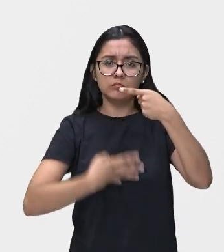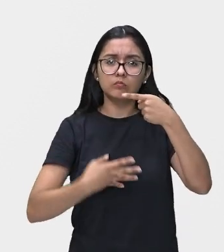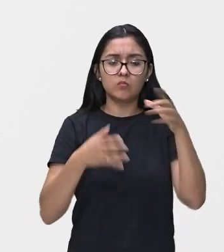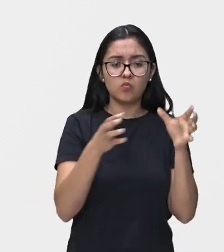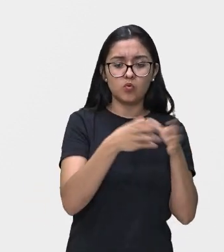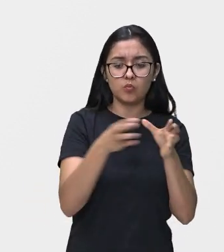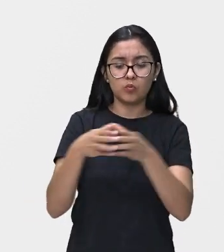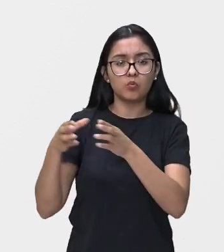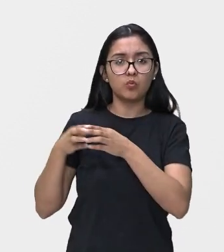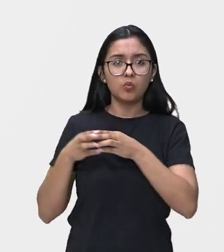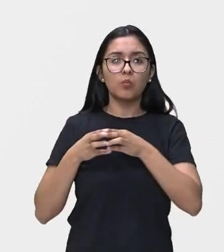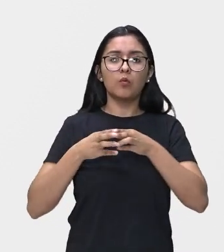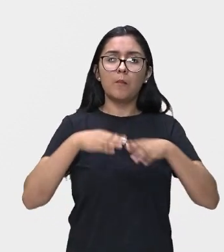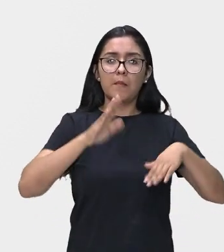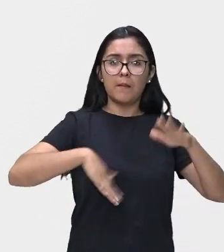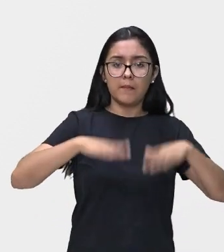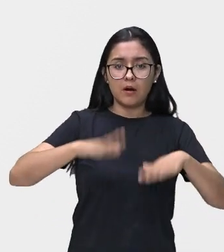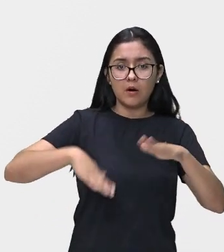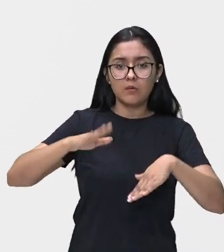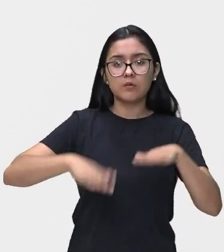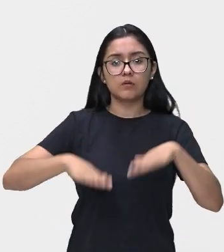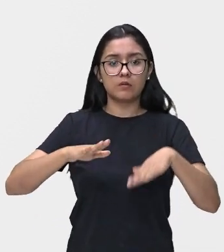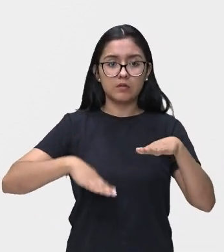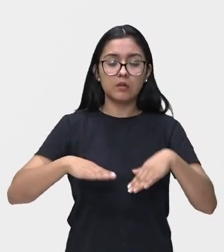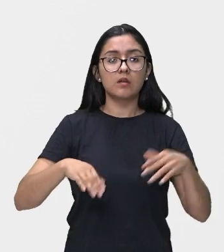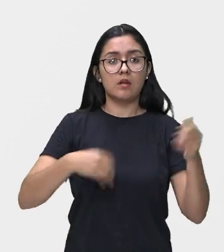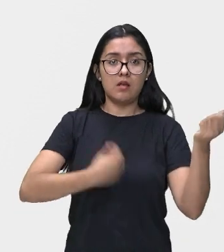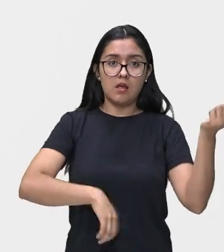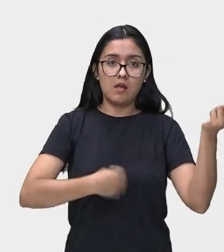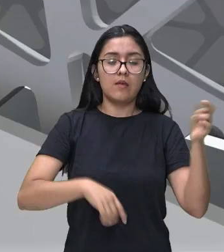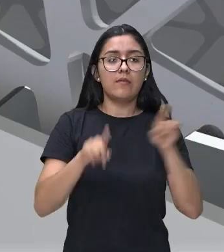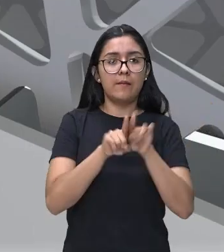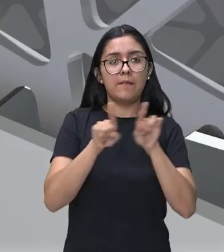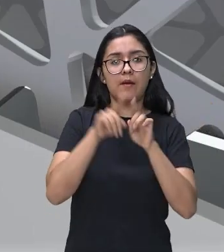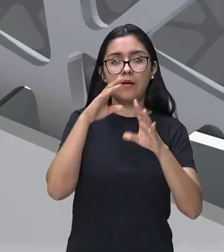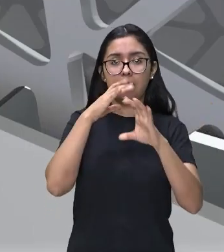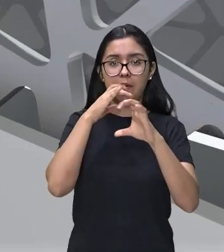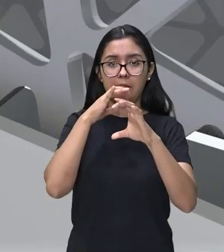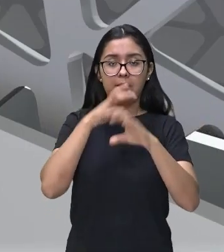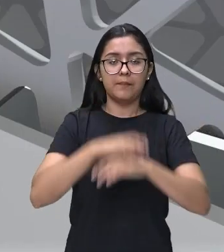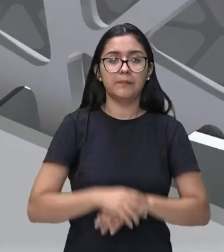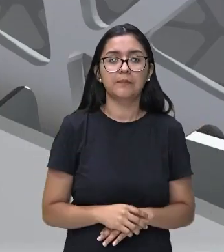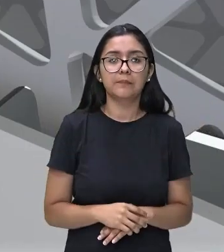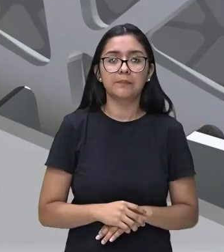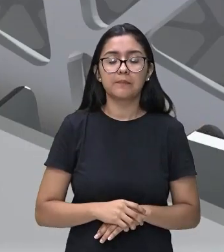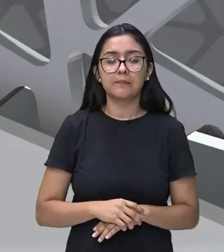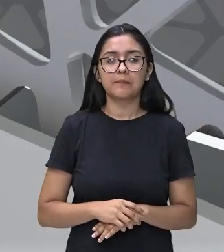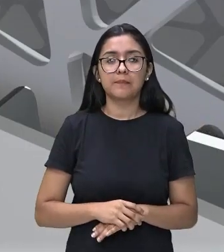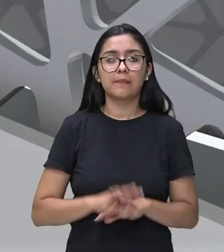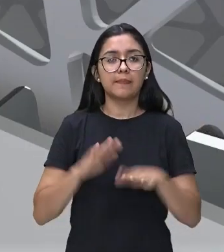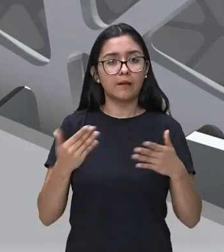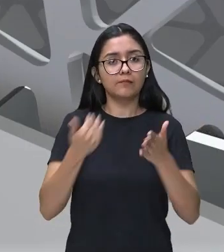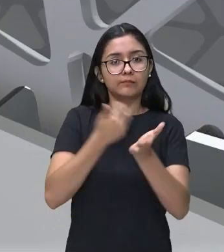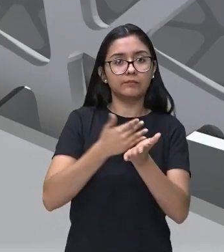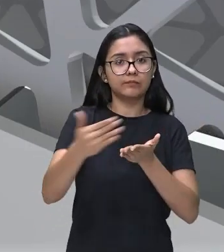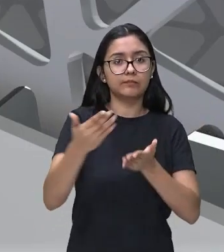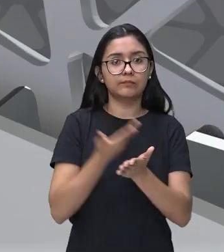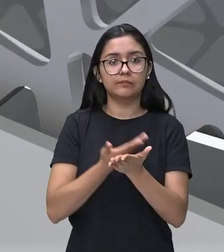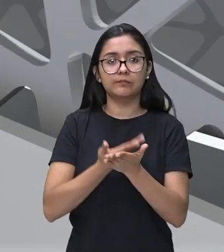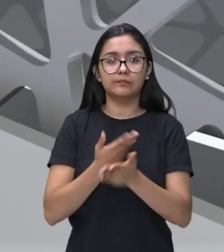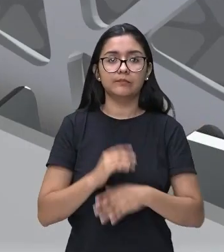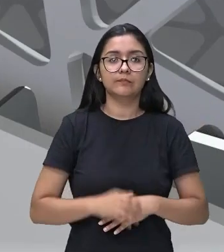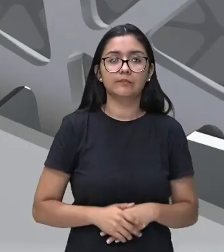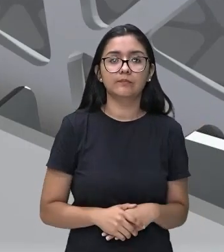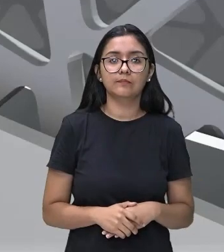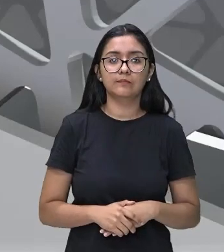musicais, percussão, corda e sopro. E vamos dar início à aula de hoje.